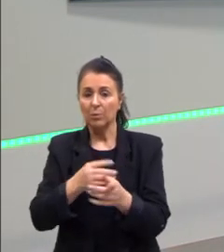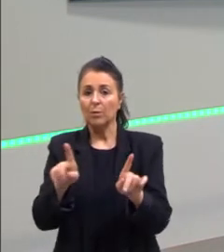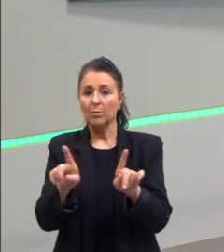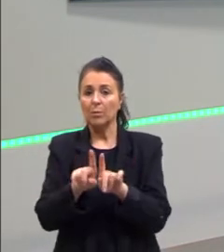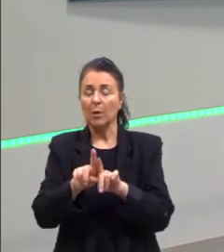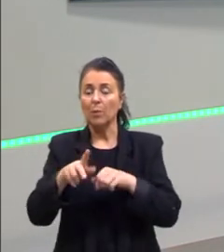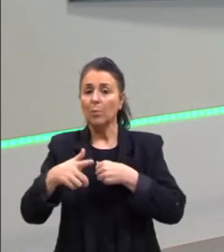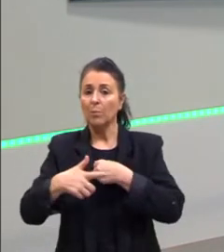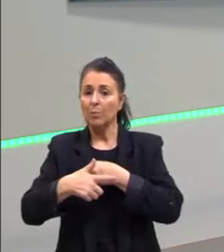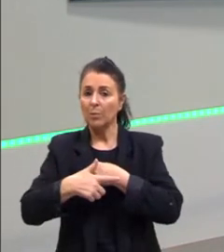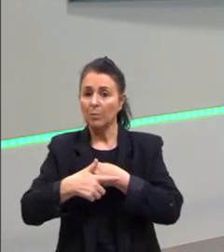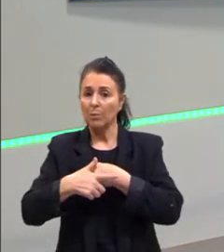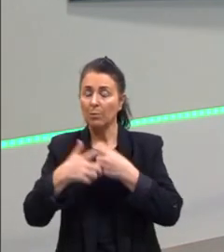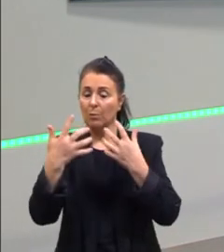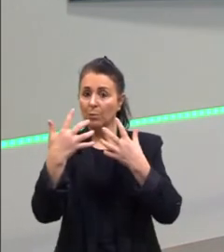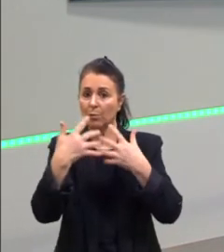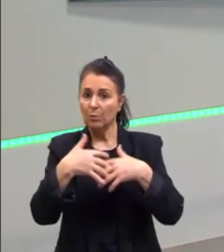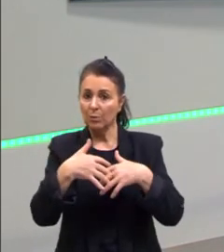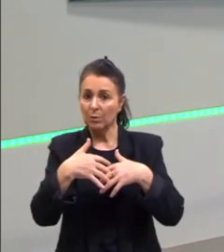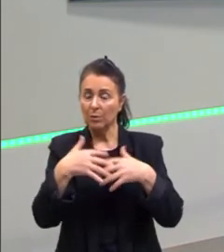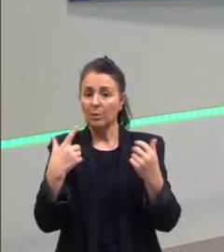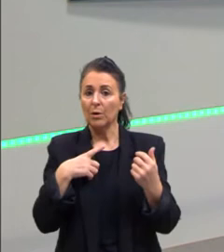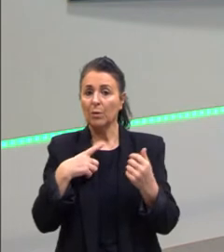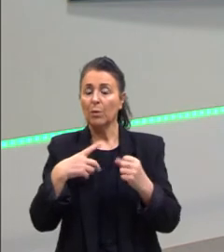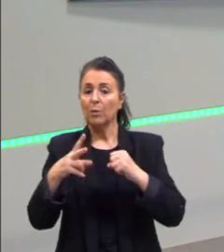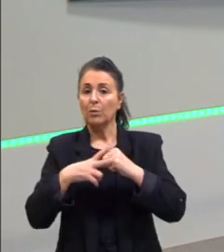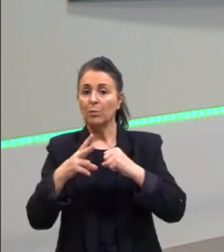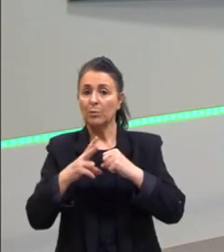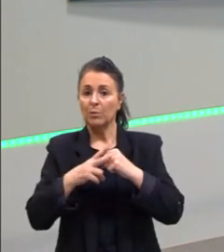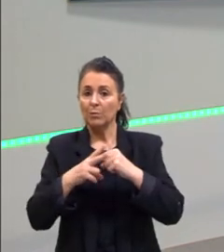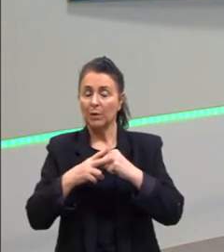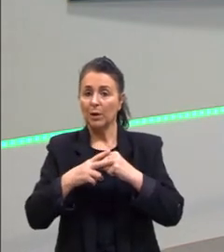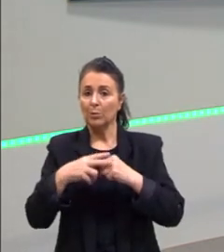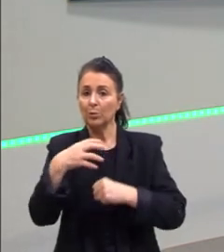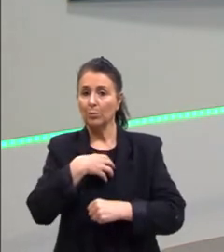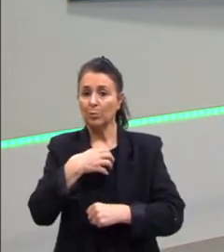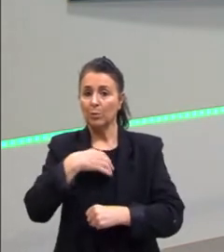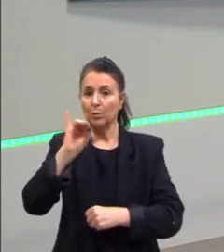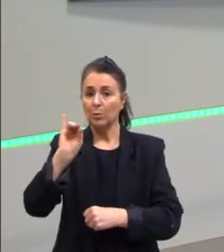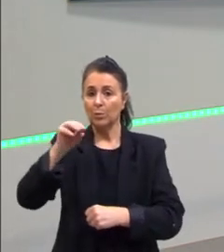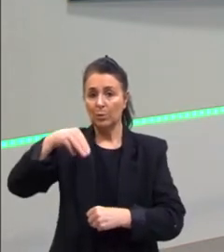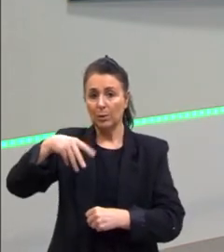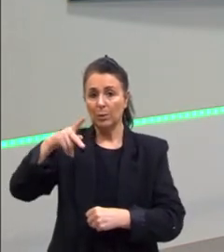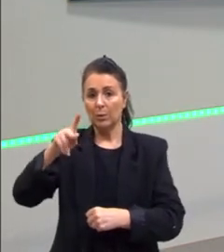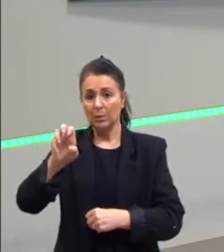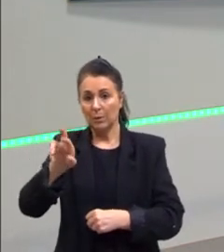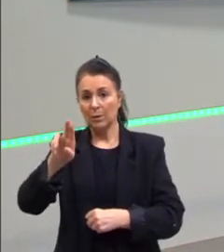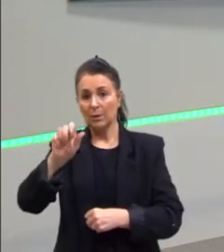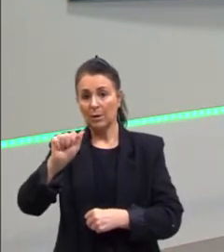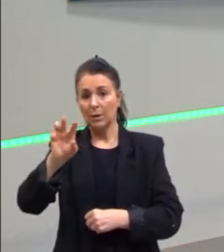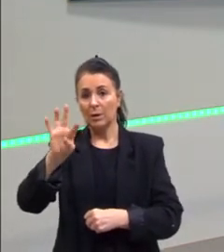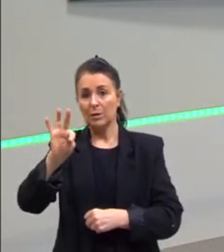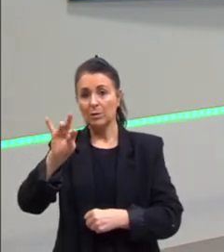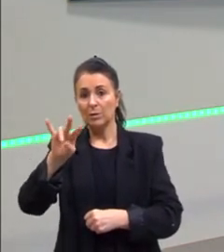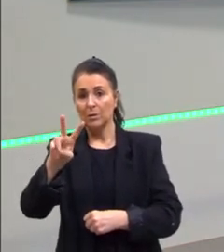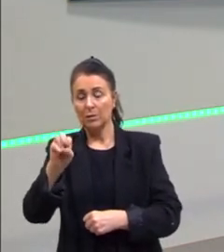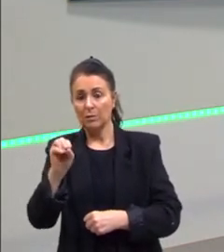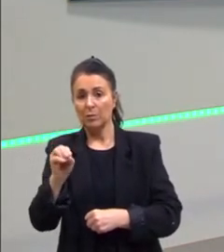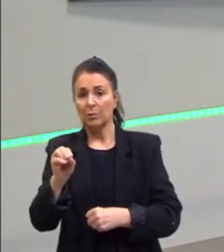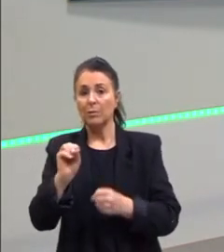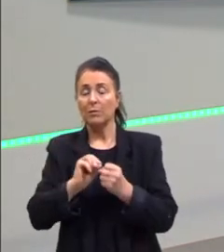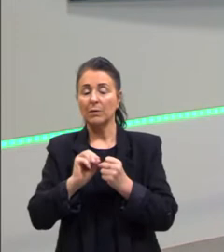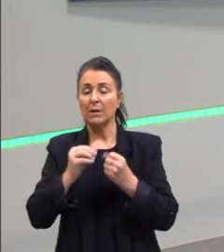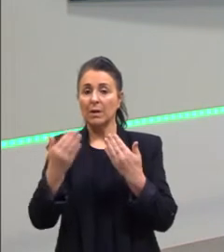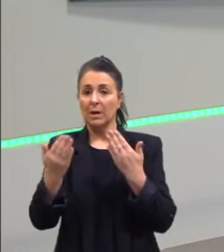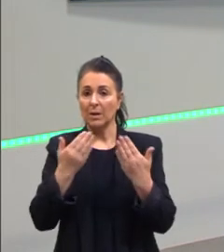papel do verbo imperativo, do uso do modo imperativo dentro desse texto. Nós vamos fazer análise aqui